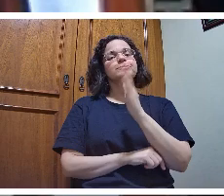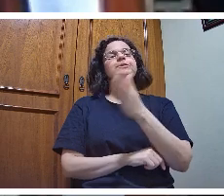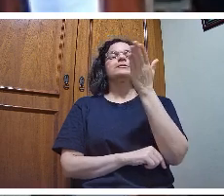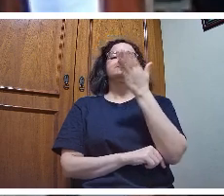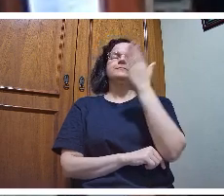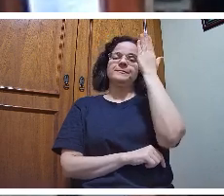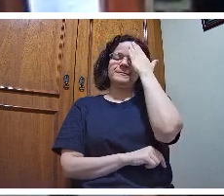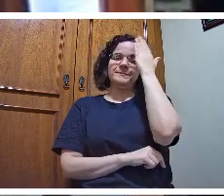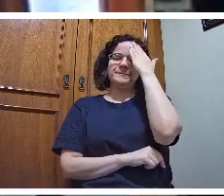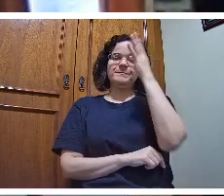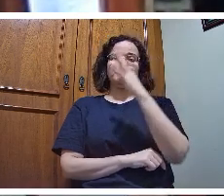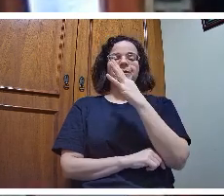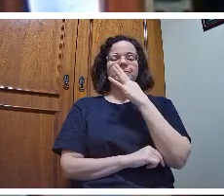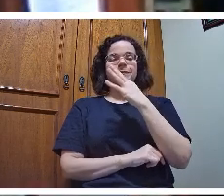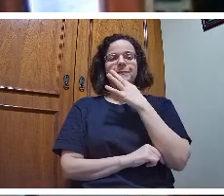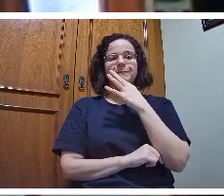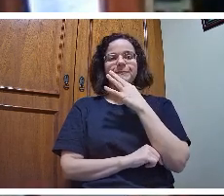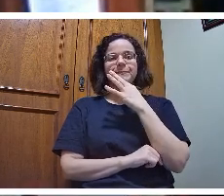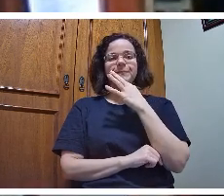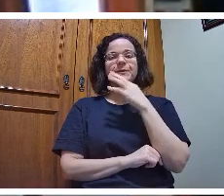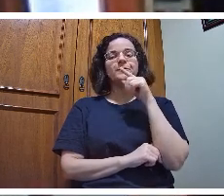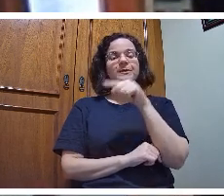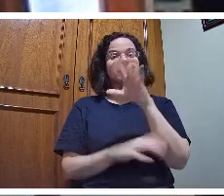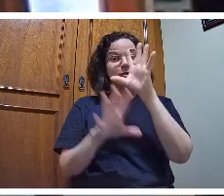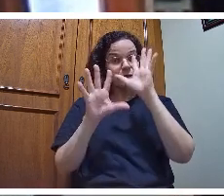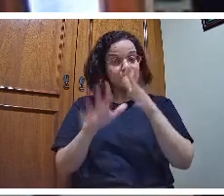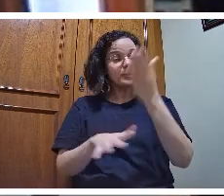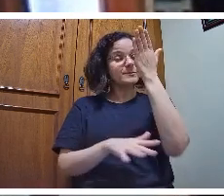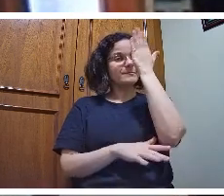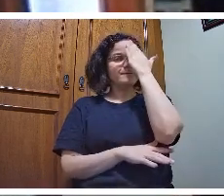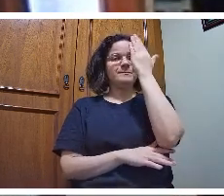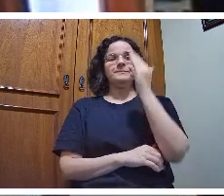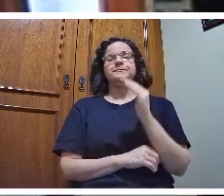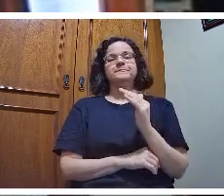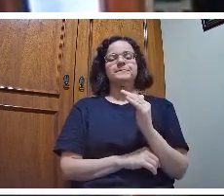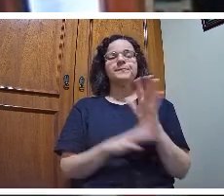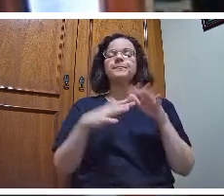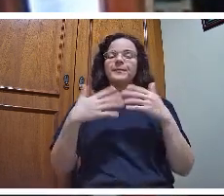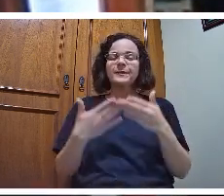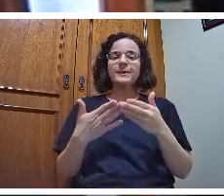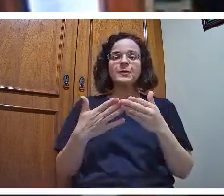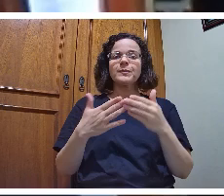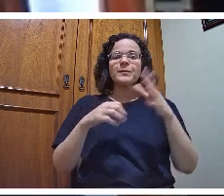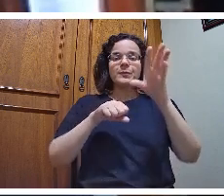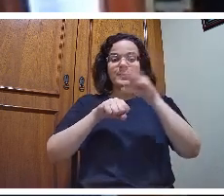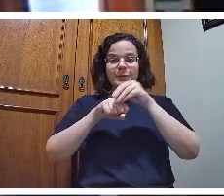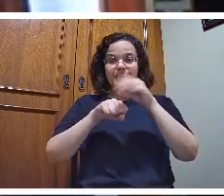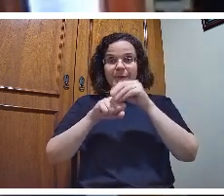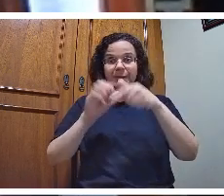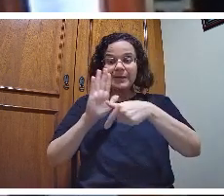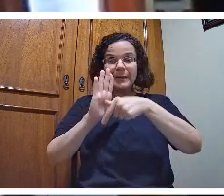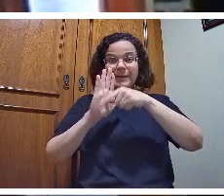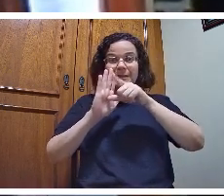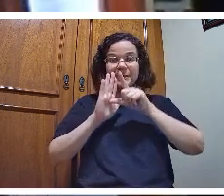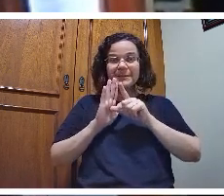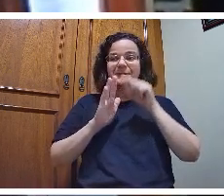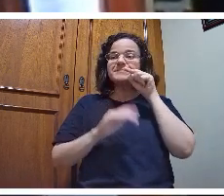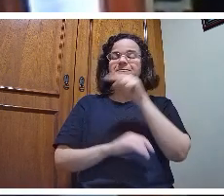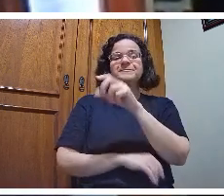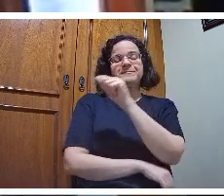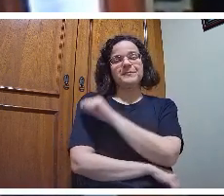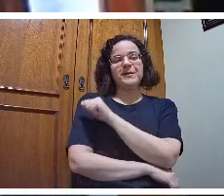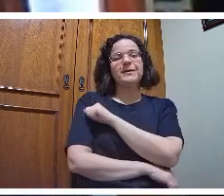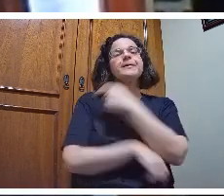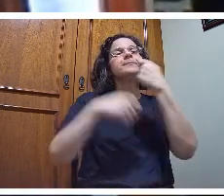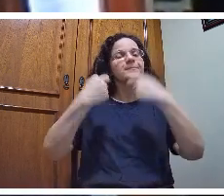por isso que o conhecimento prévio do aluno ele tem que ser conhecido pelo professor porque para